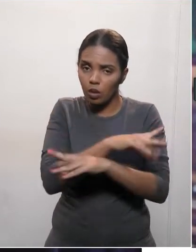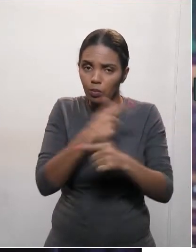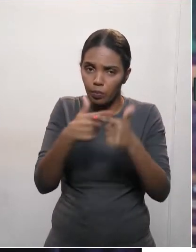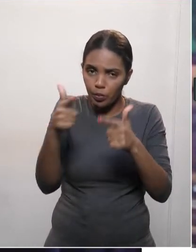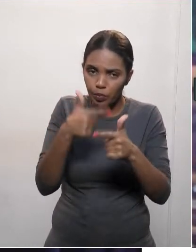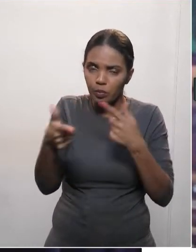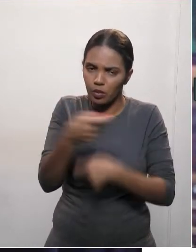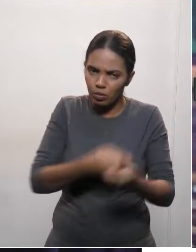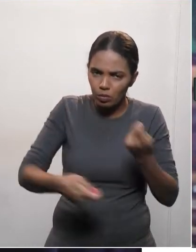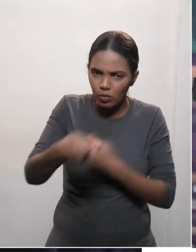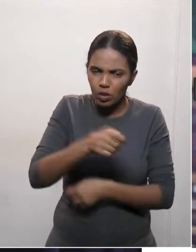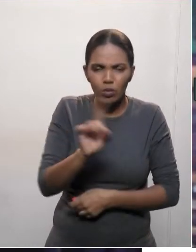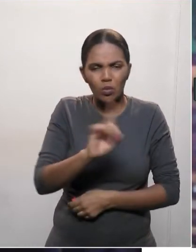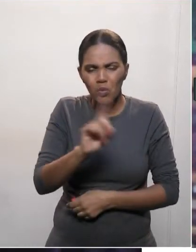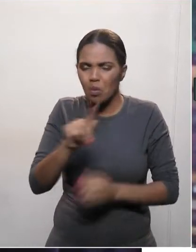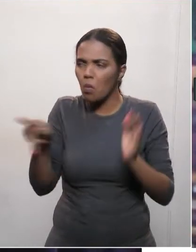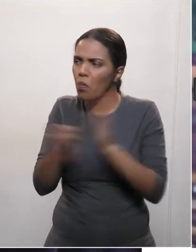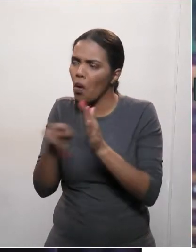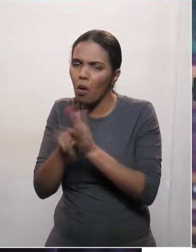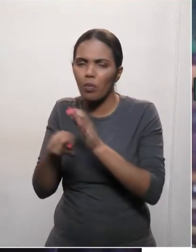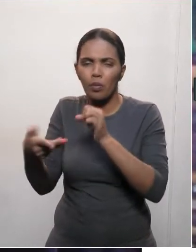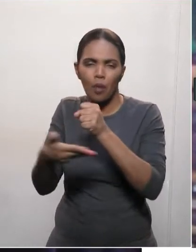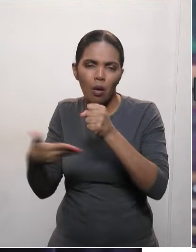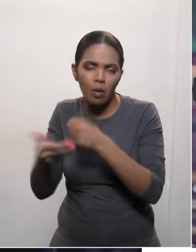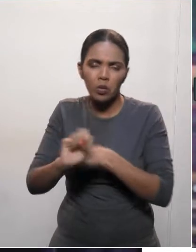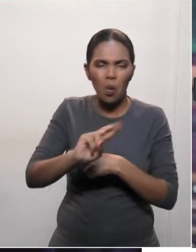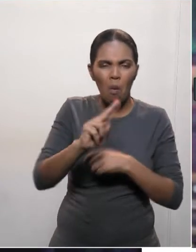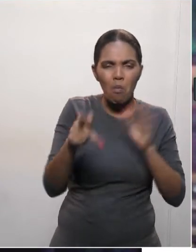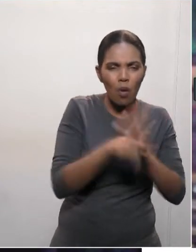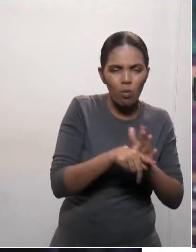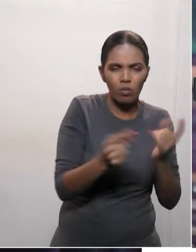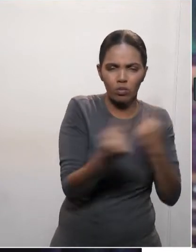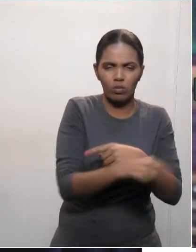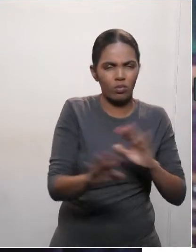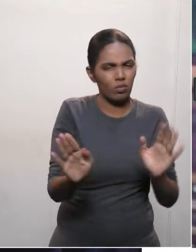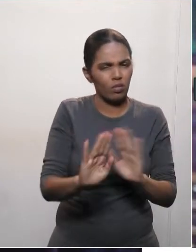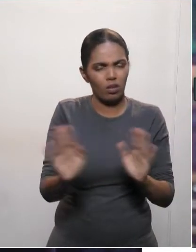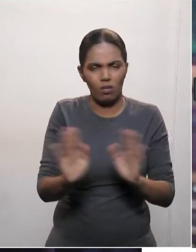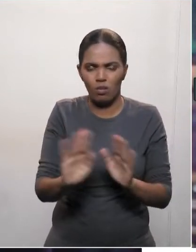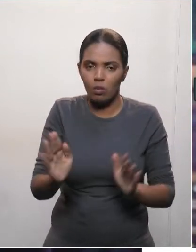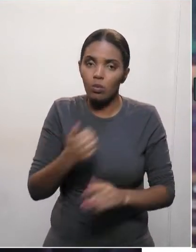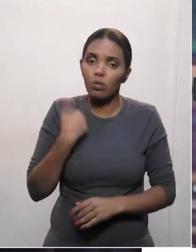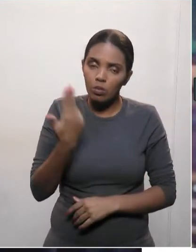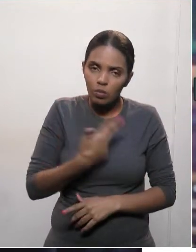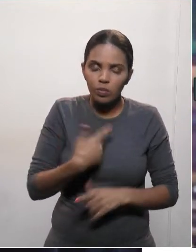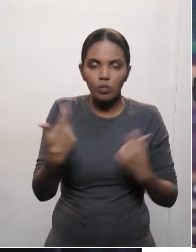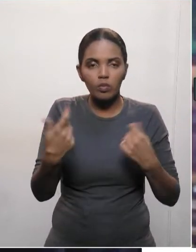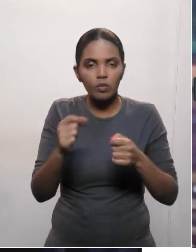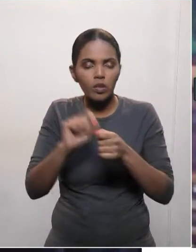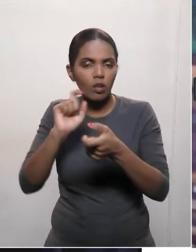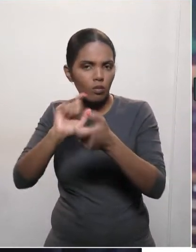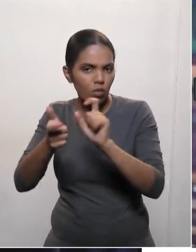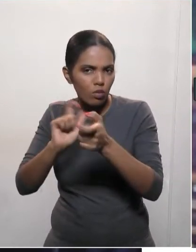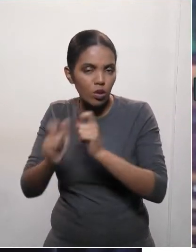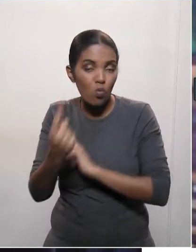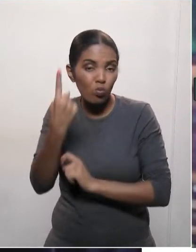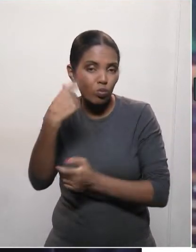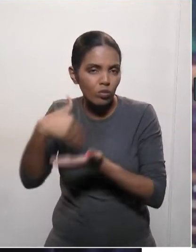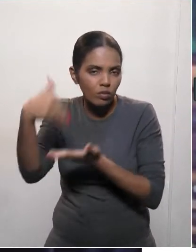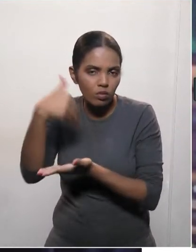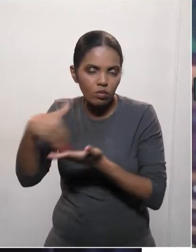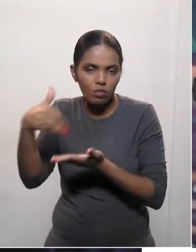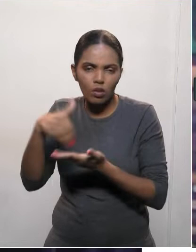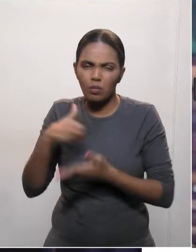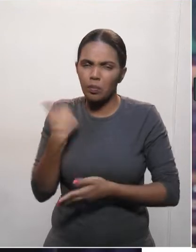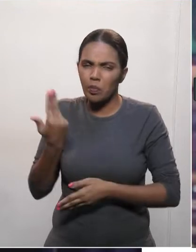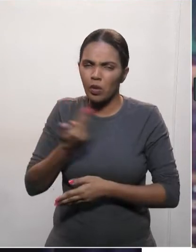ficar com essa questão de deputado da base, deputado da oposição. Não vamos entrar numa reunião com o secretário, com o governador, para ficar